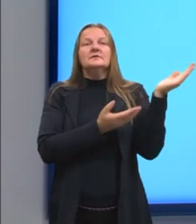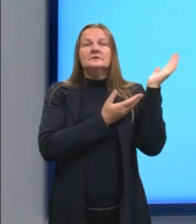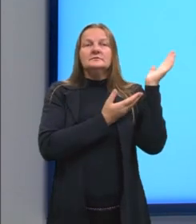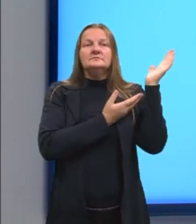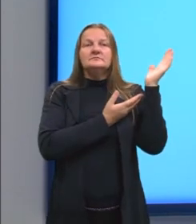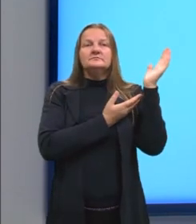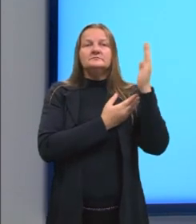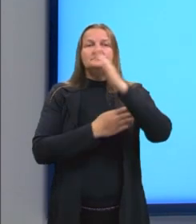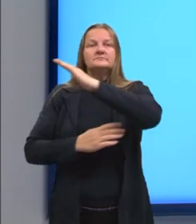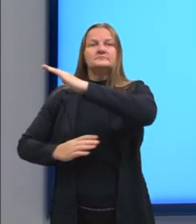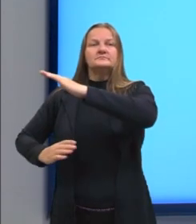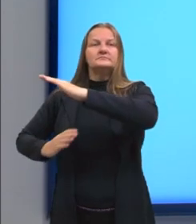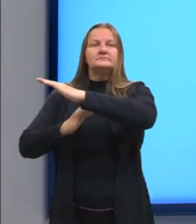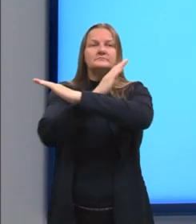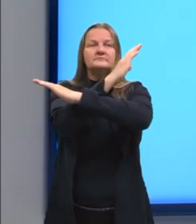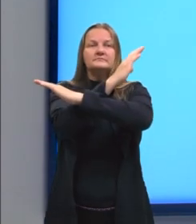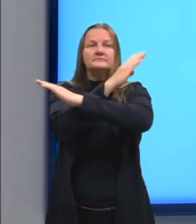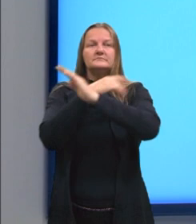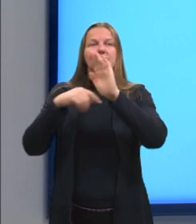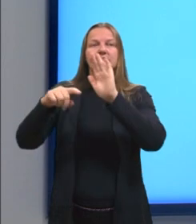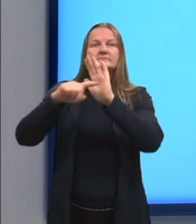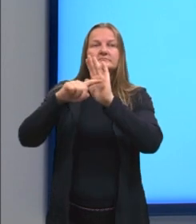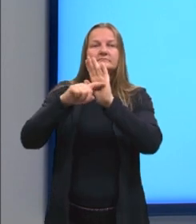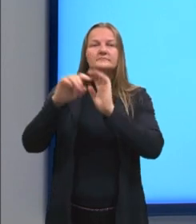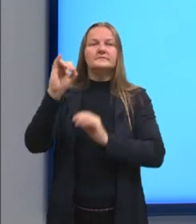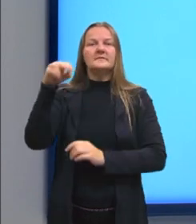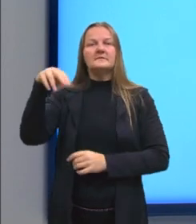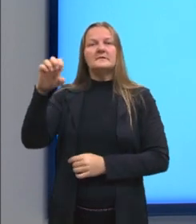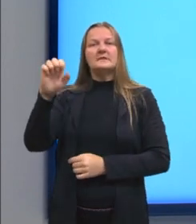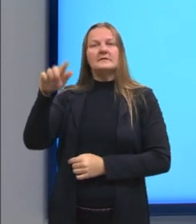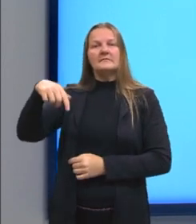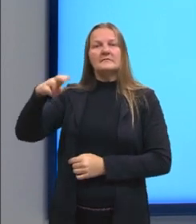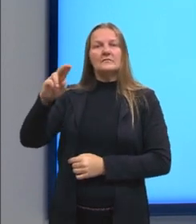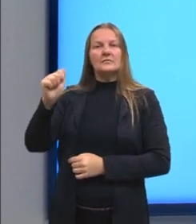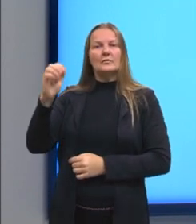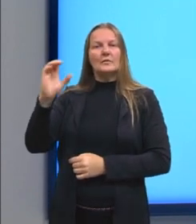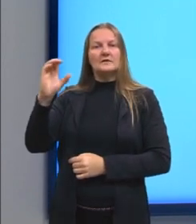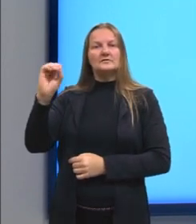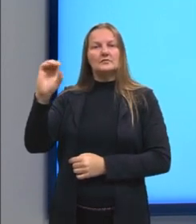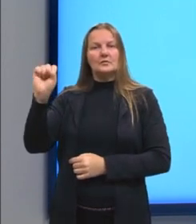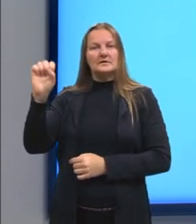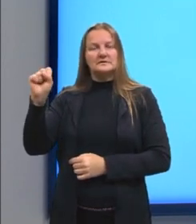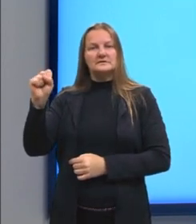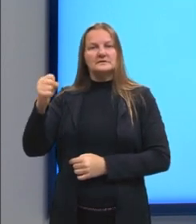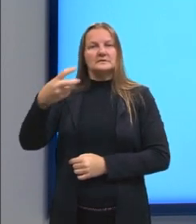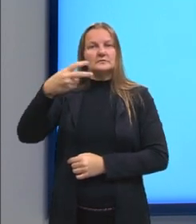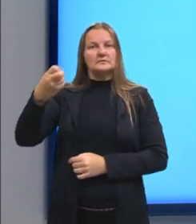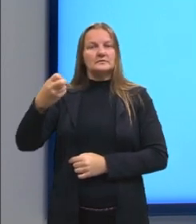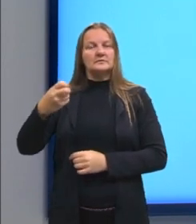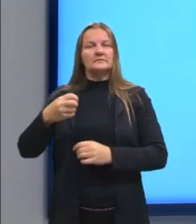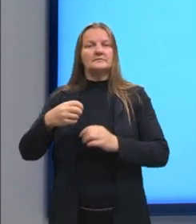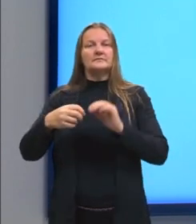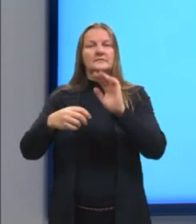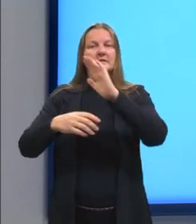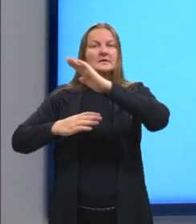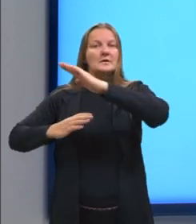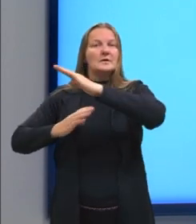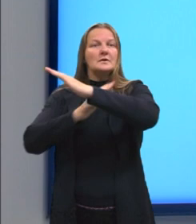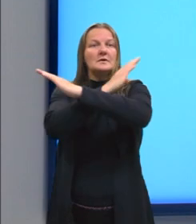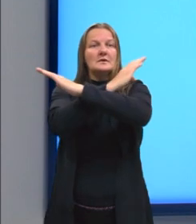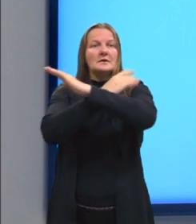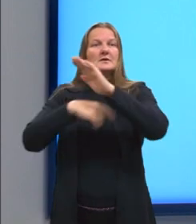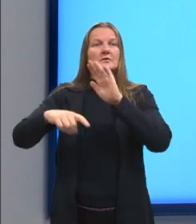inequações. Enquanto a equação representa uma igualdade, a inequação